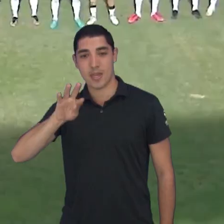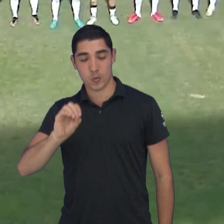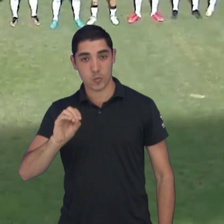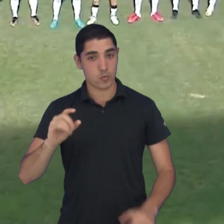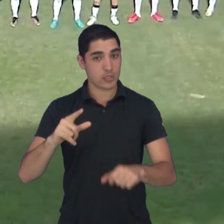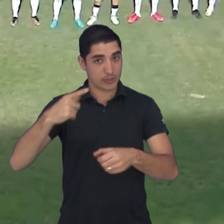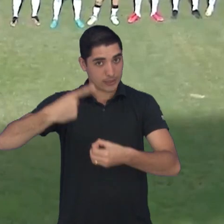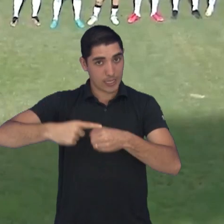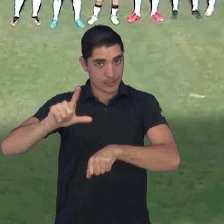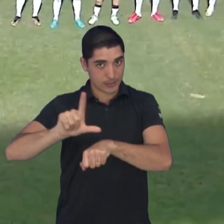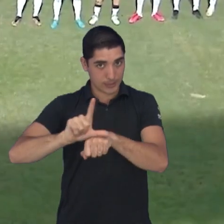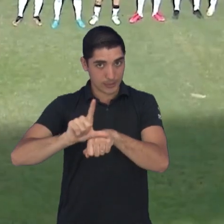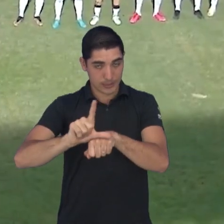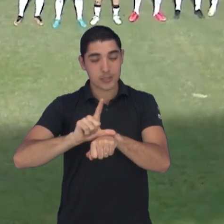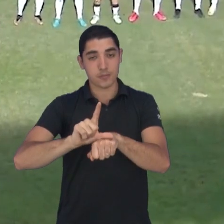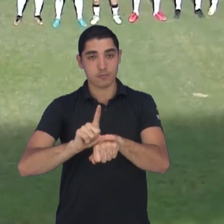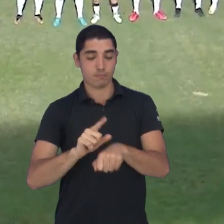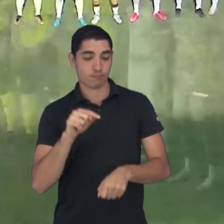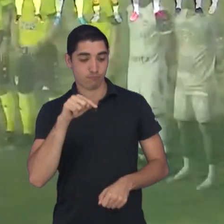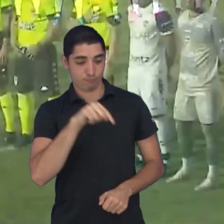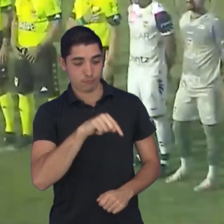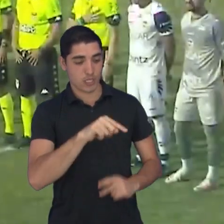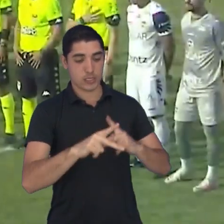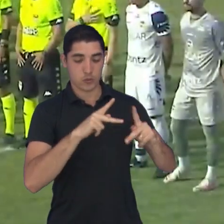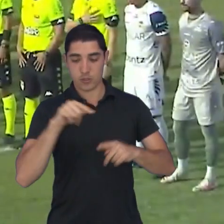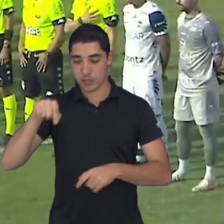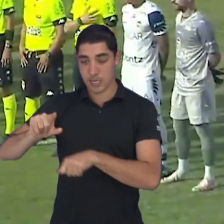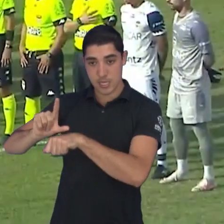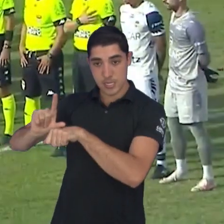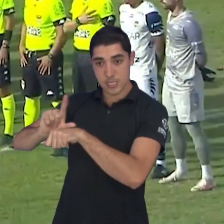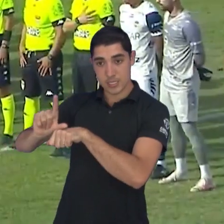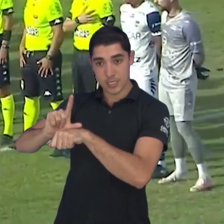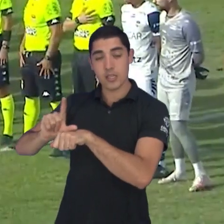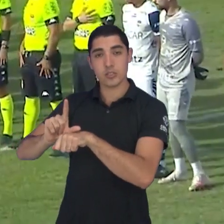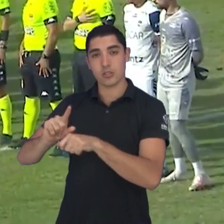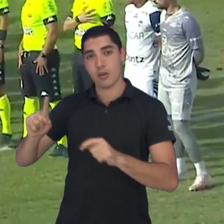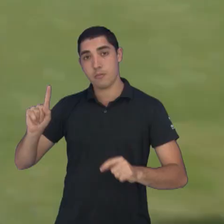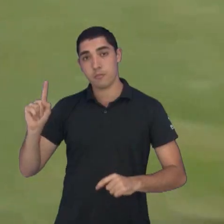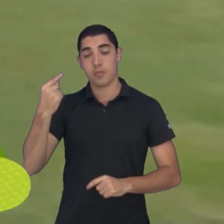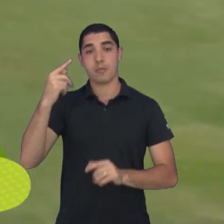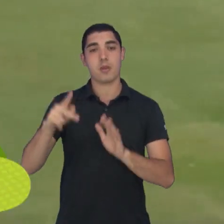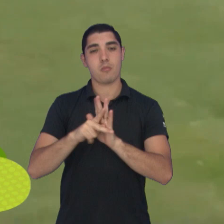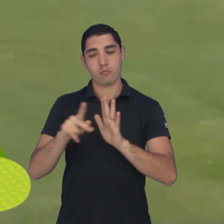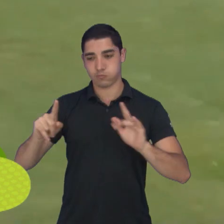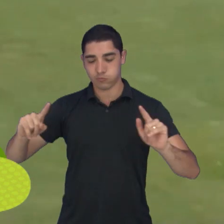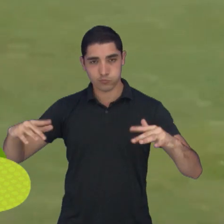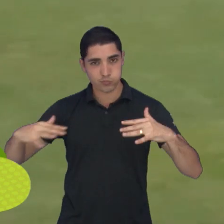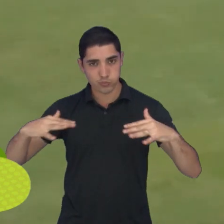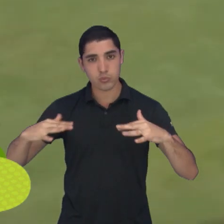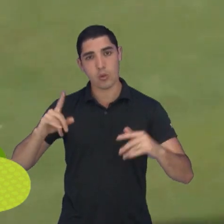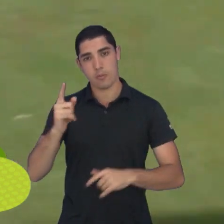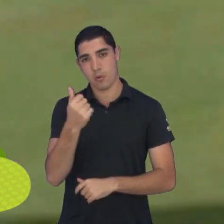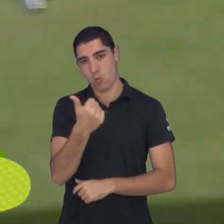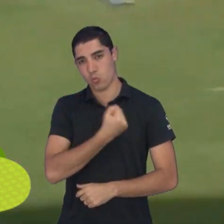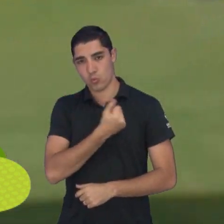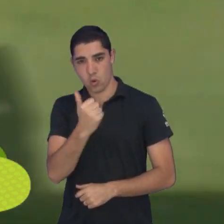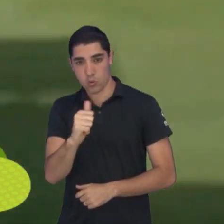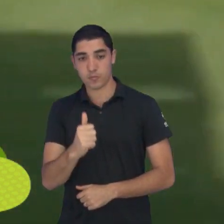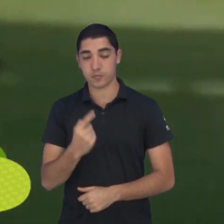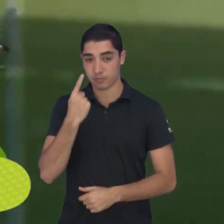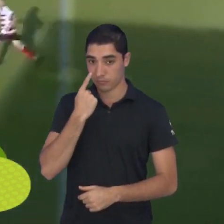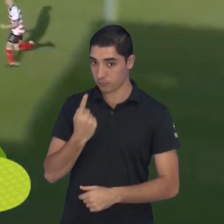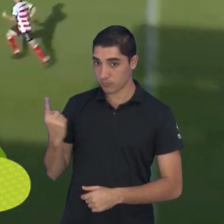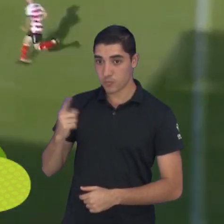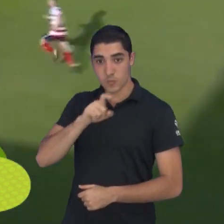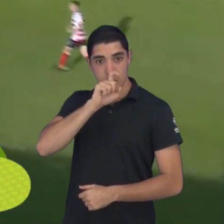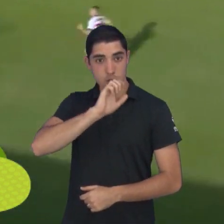Lins, Linense e São José duelaram pela 11ª rodada da Série A2. A primeira chegada mais forte ao ataque foi